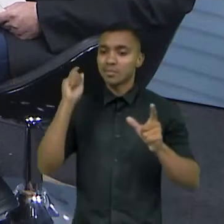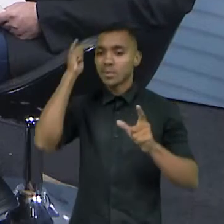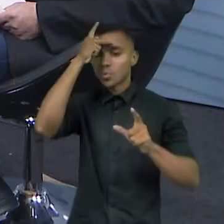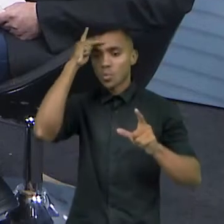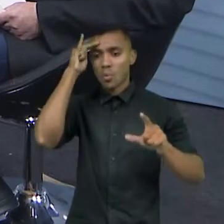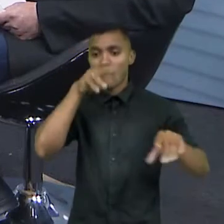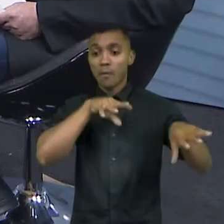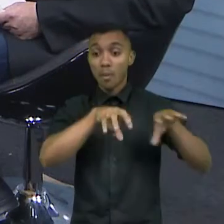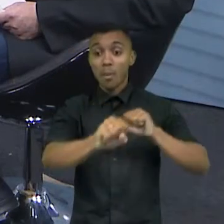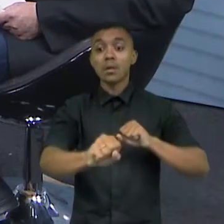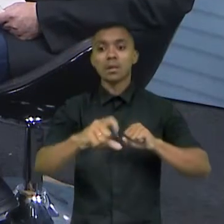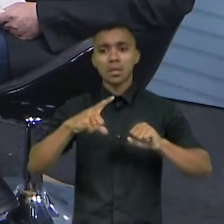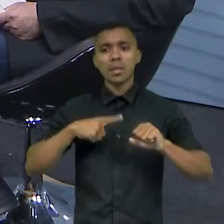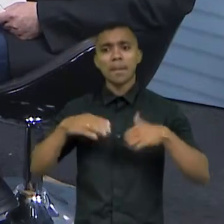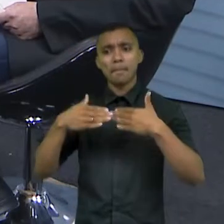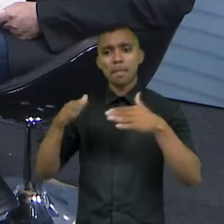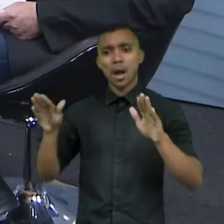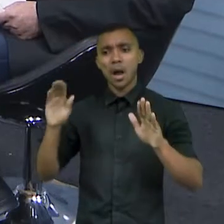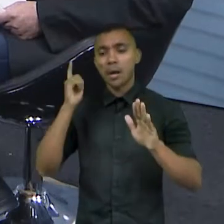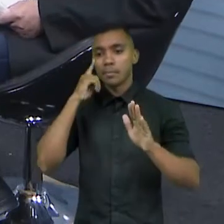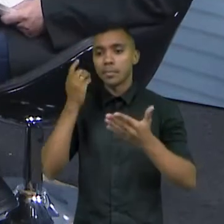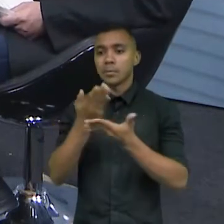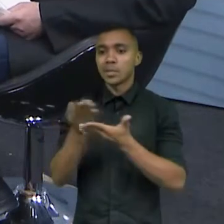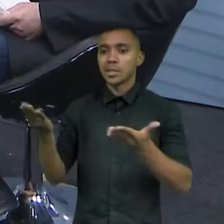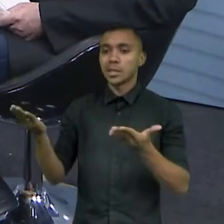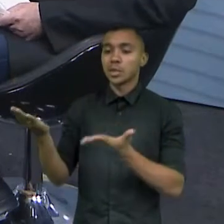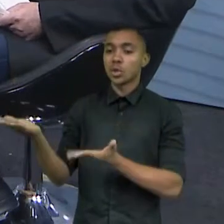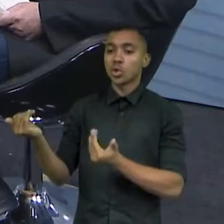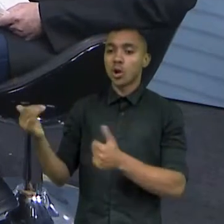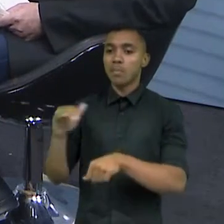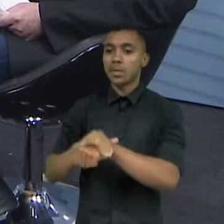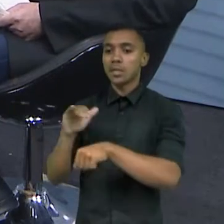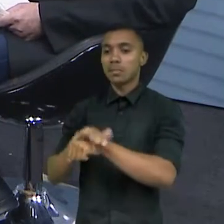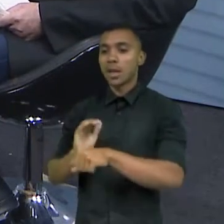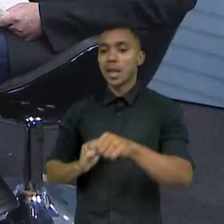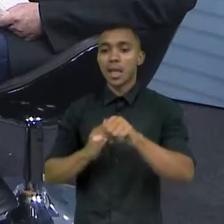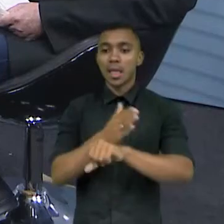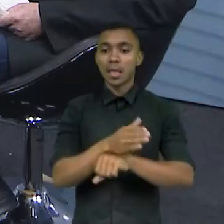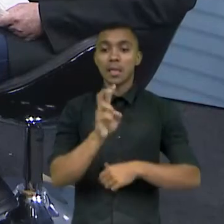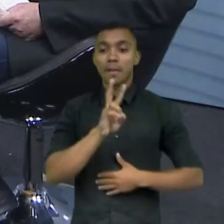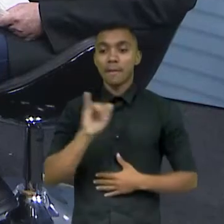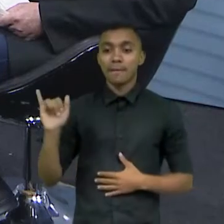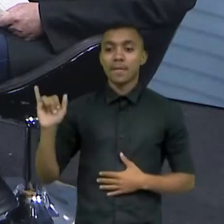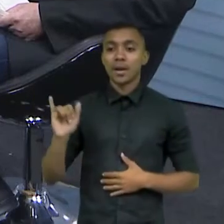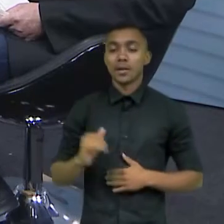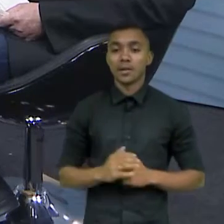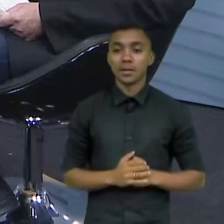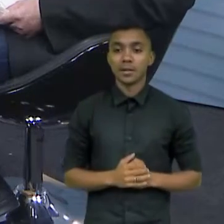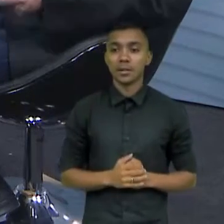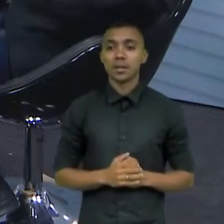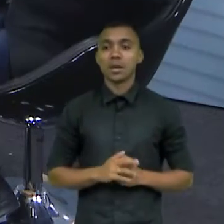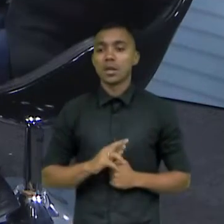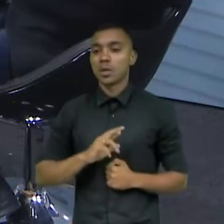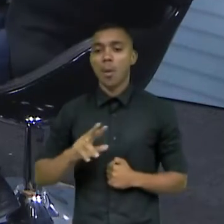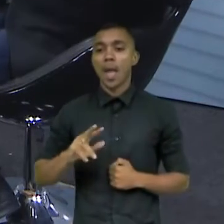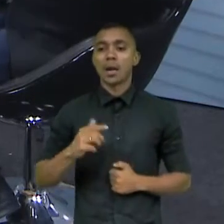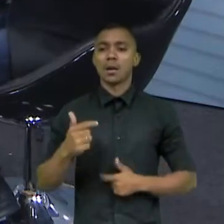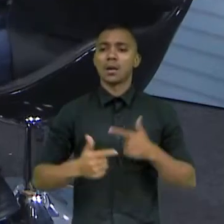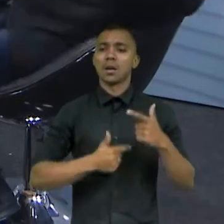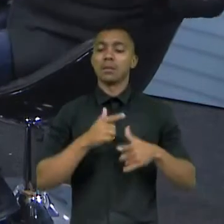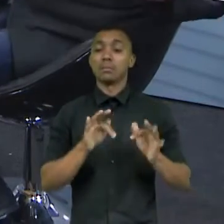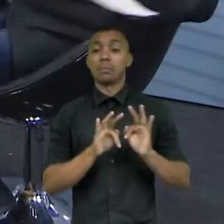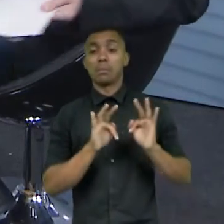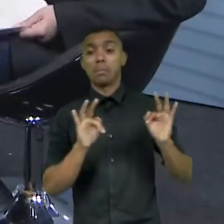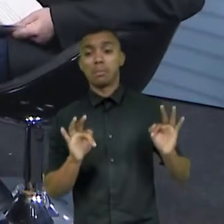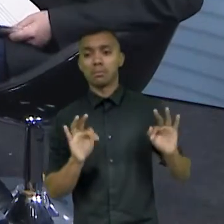espaço está aberto. E essa juventude é vai tomar conta disso. Quando tem tecnologia, não é mais o emprego, o empreguinho que a